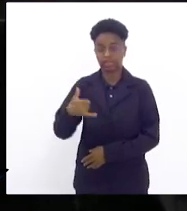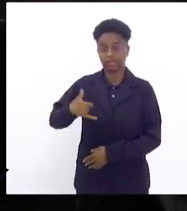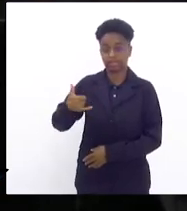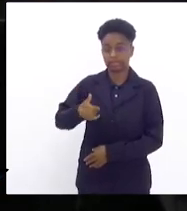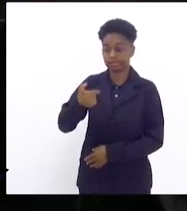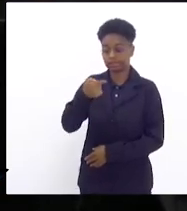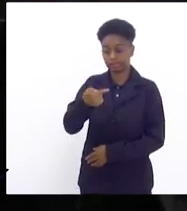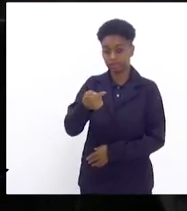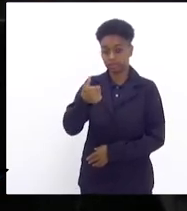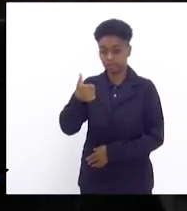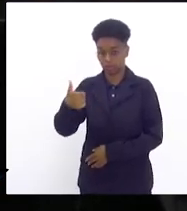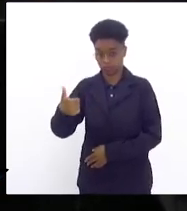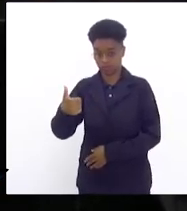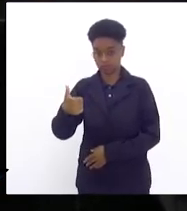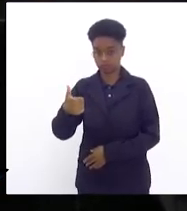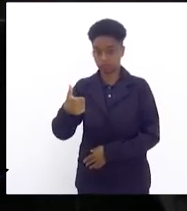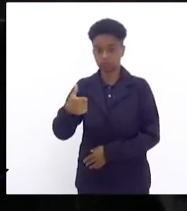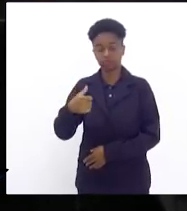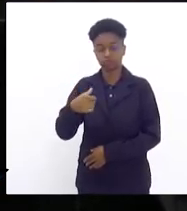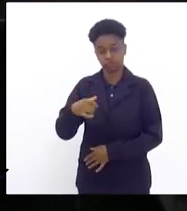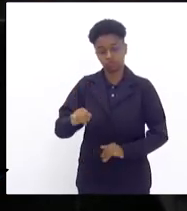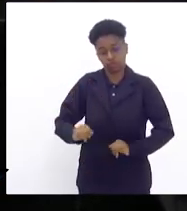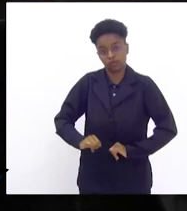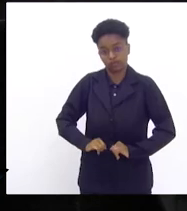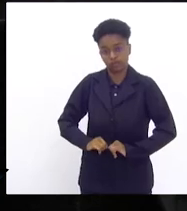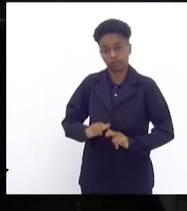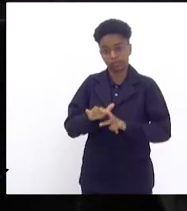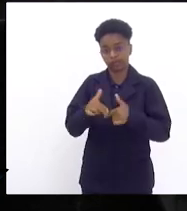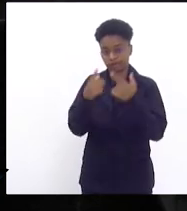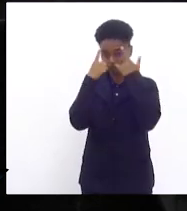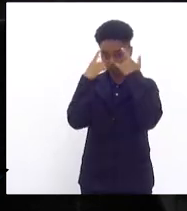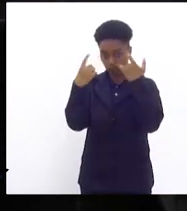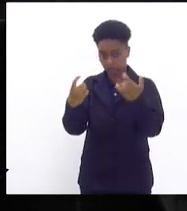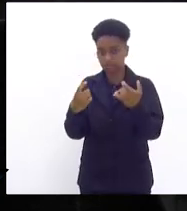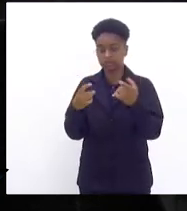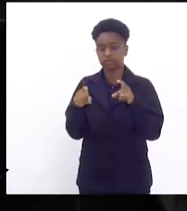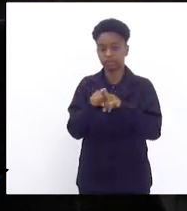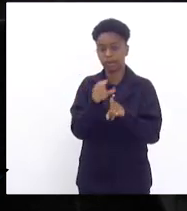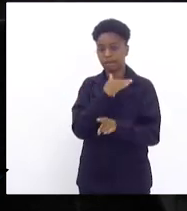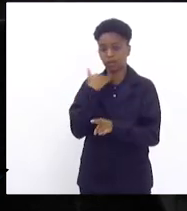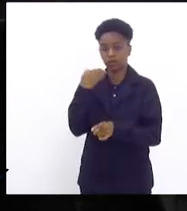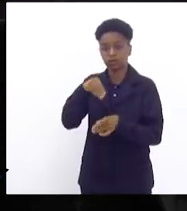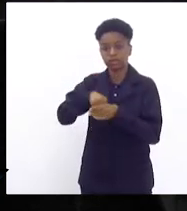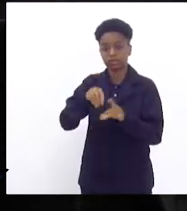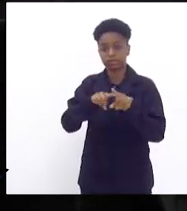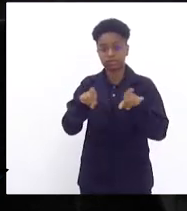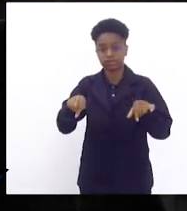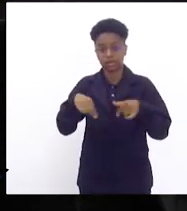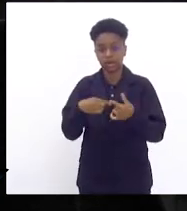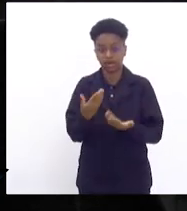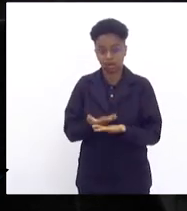sofreu violência e veio a óbito dentro de sala de aula.